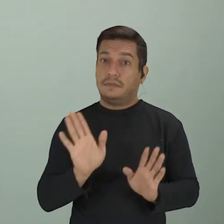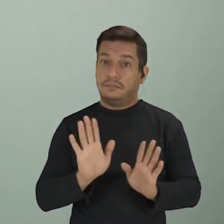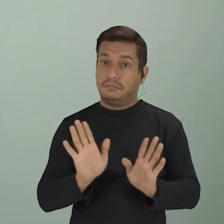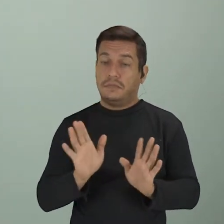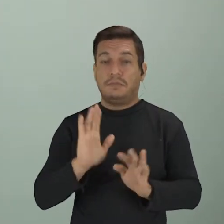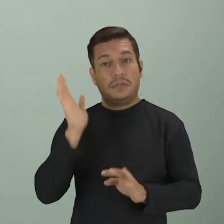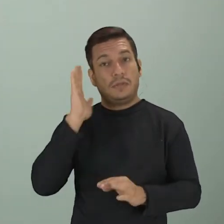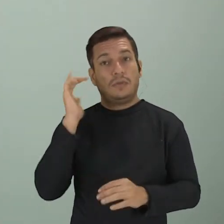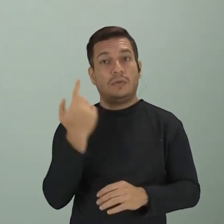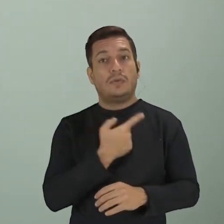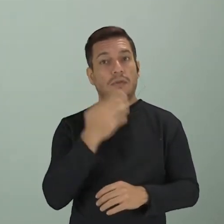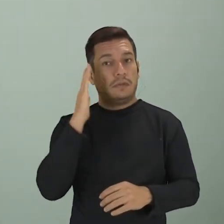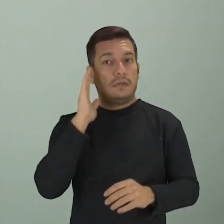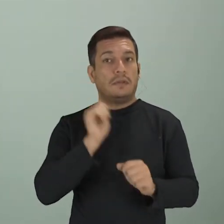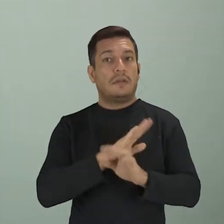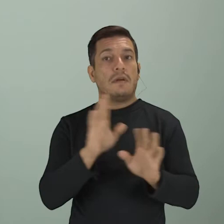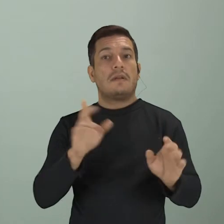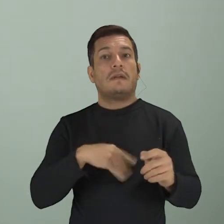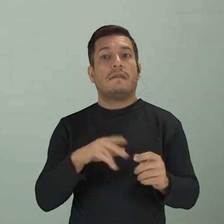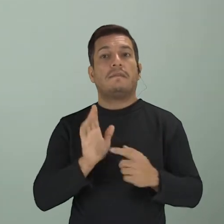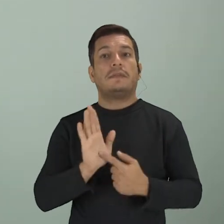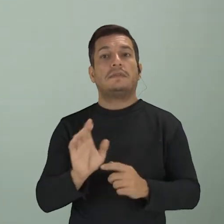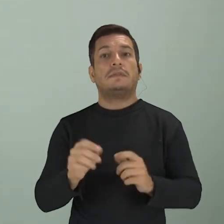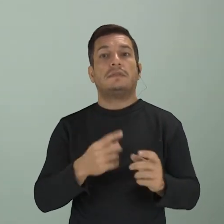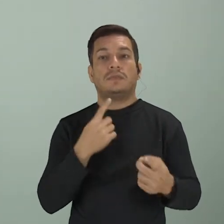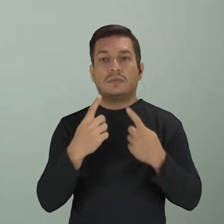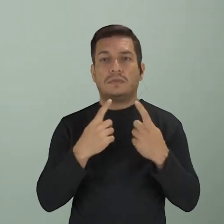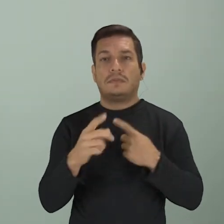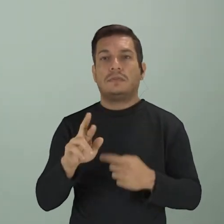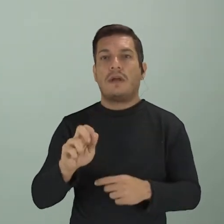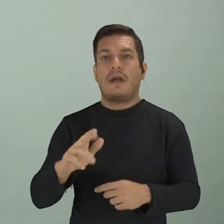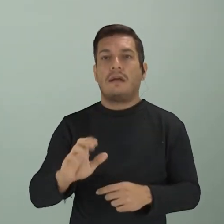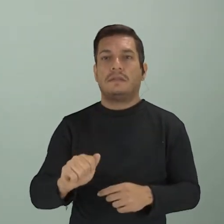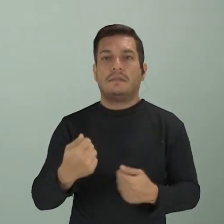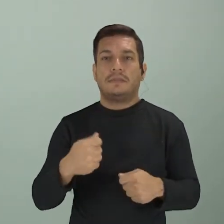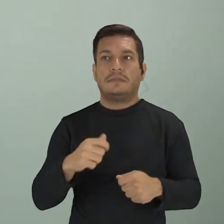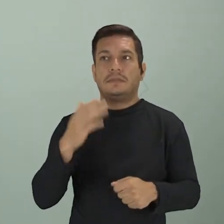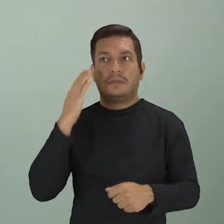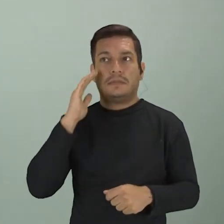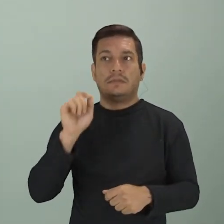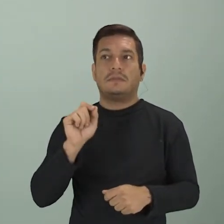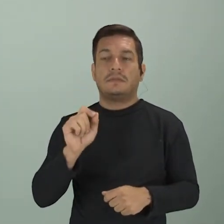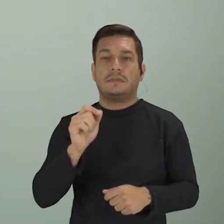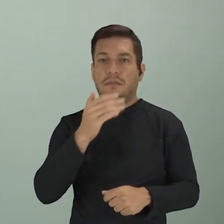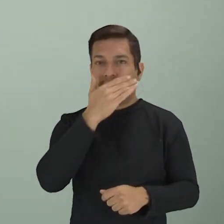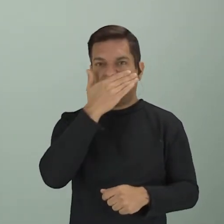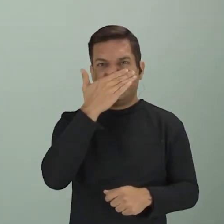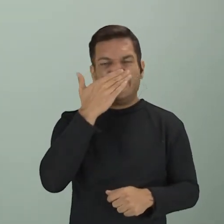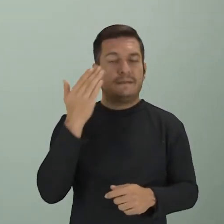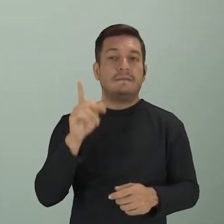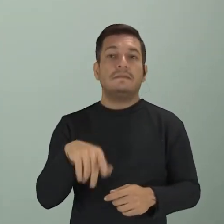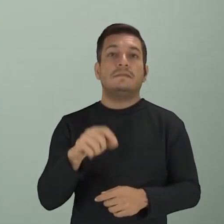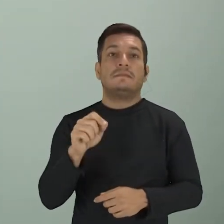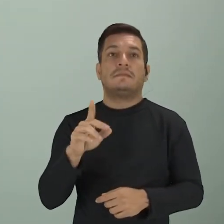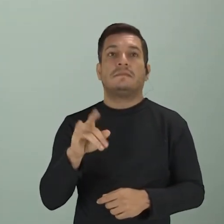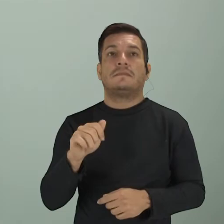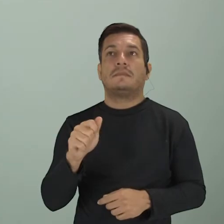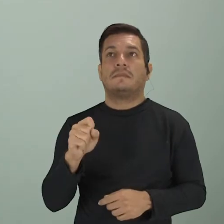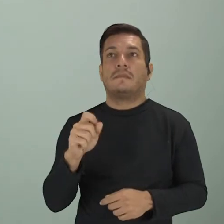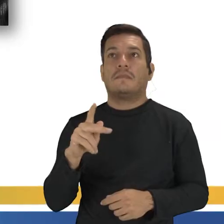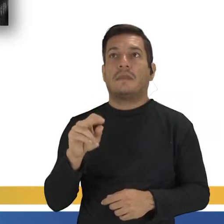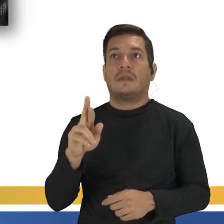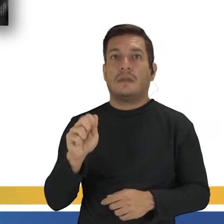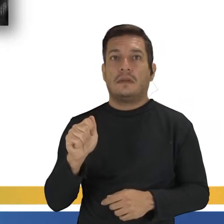a gente precise entender, ele vem trazendo essa discussão de raça, né? A gente precisa entender essas três questões, que seria essa diáspora